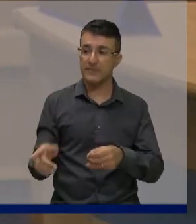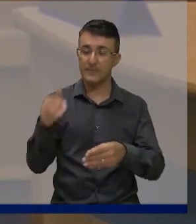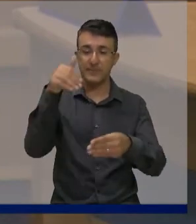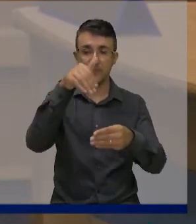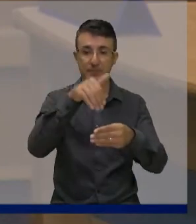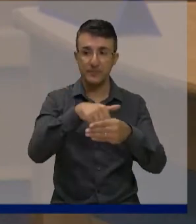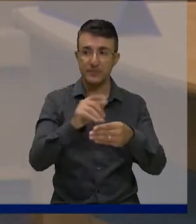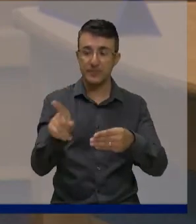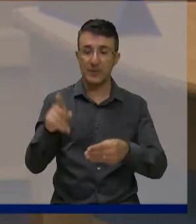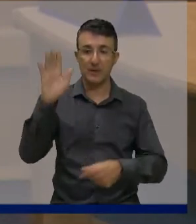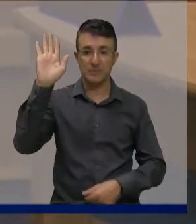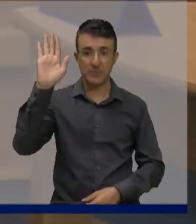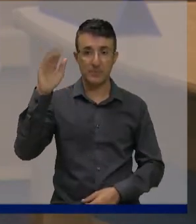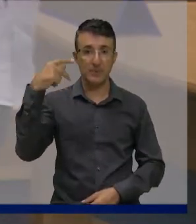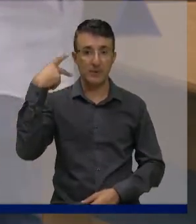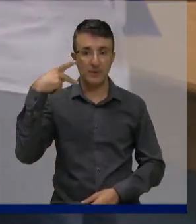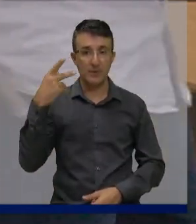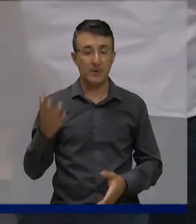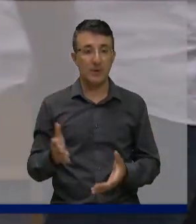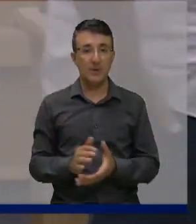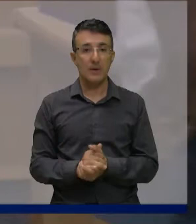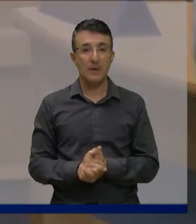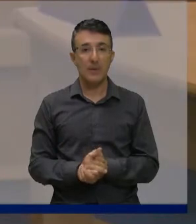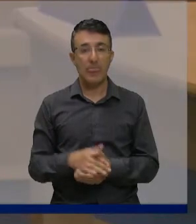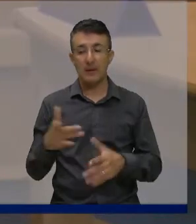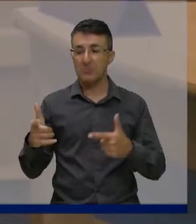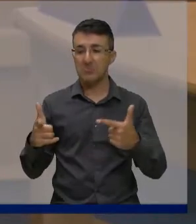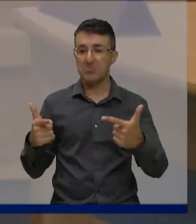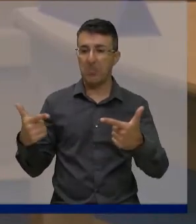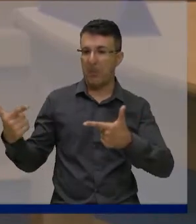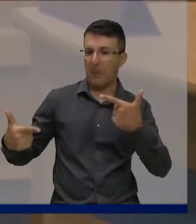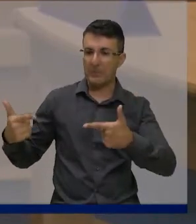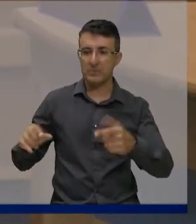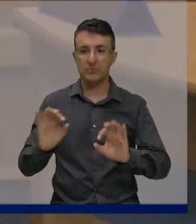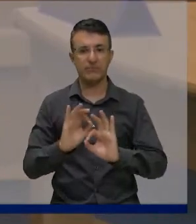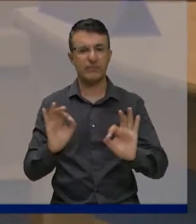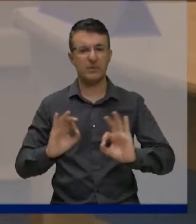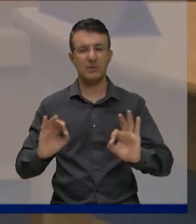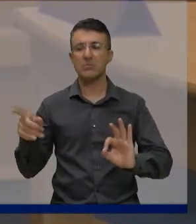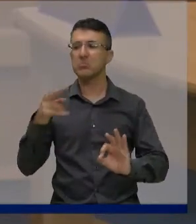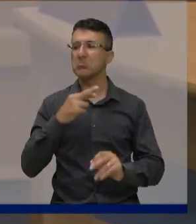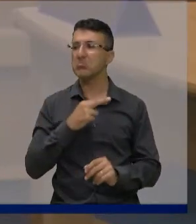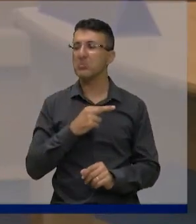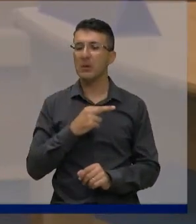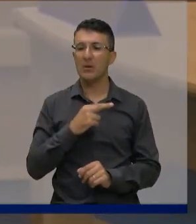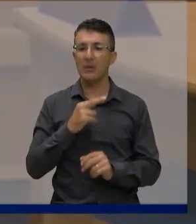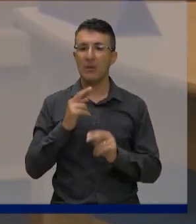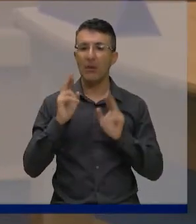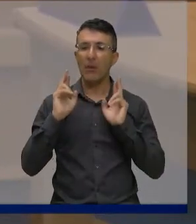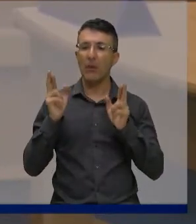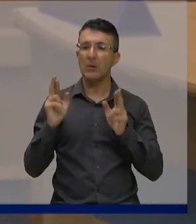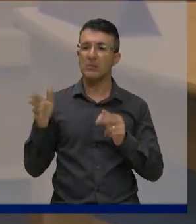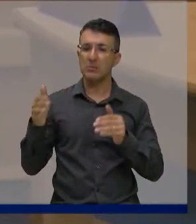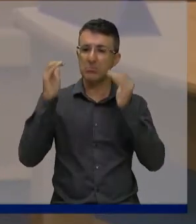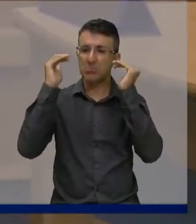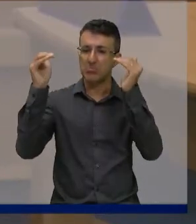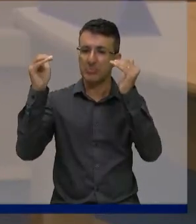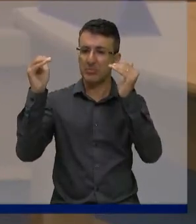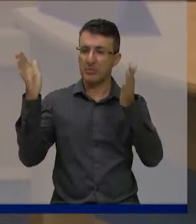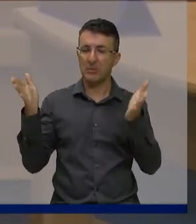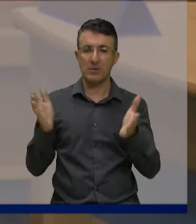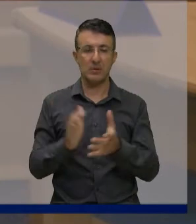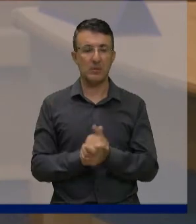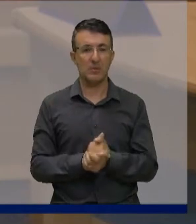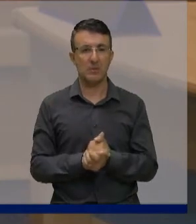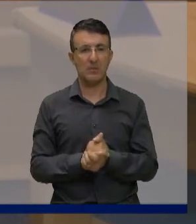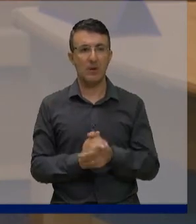para que a nossa comunidade tenha mais e sem rivalidade nenhuma que respeito admiro o vereador Lino Bispo tanto é que ajudei em 2016 que ali era a melhor